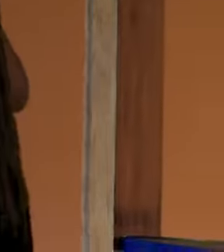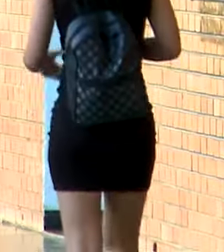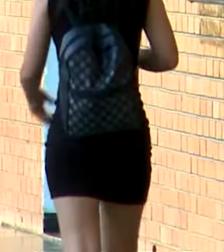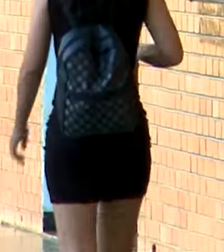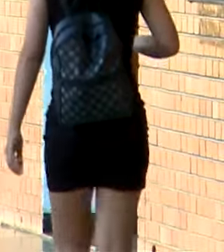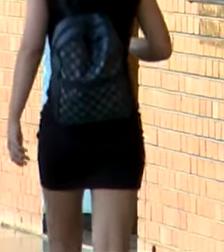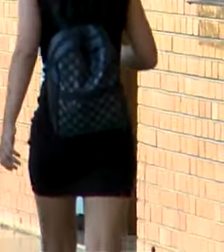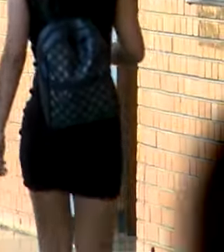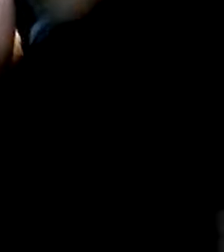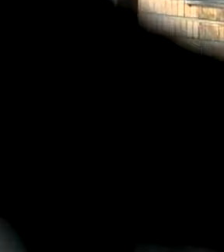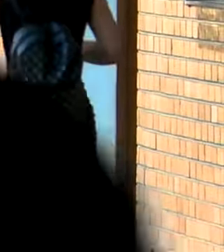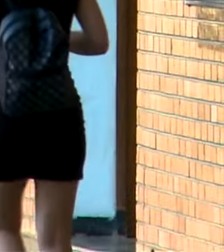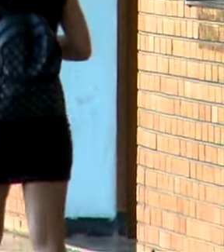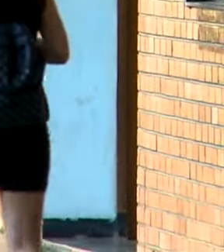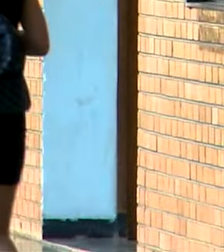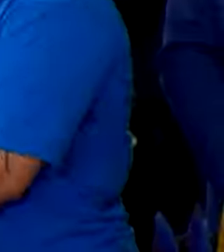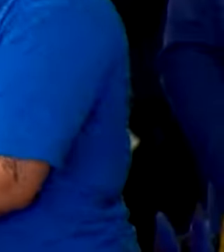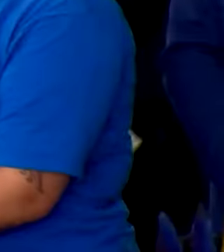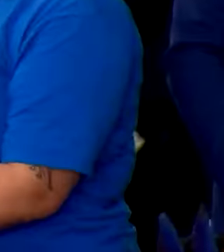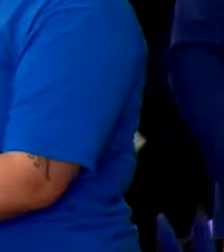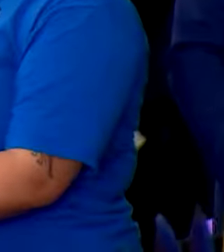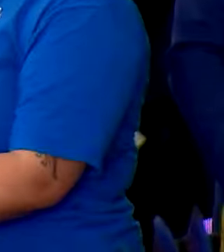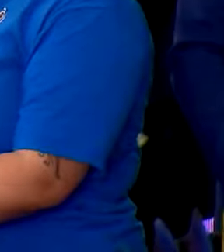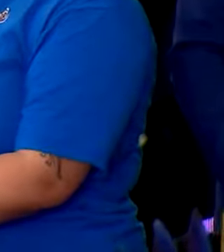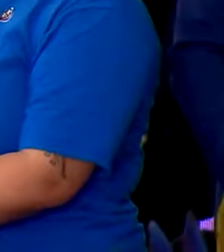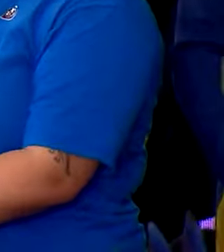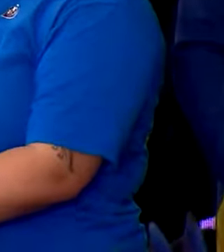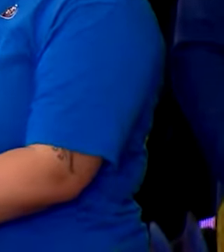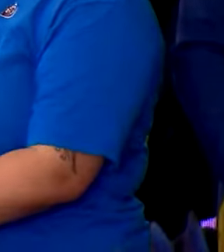A política trouxe até aqui. A Tchau.